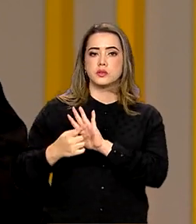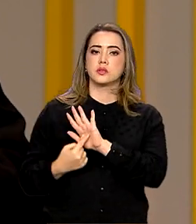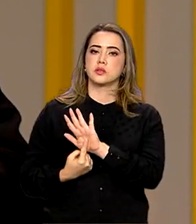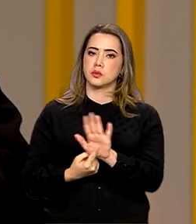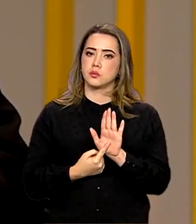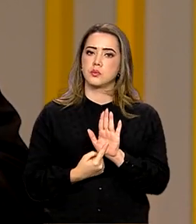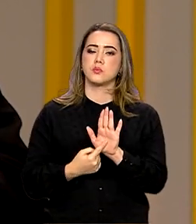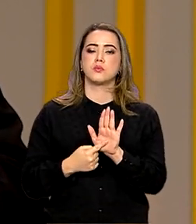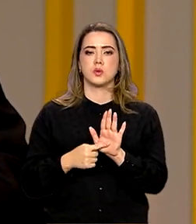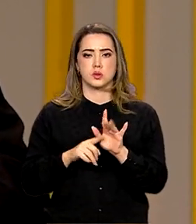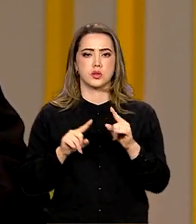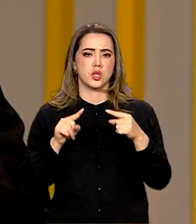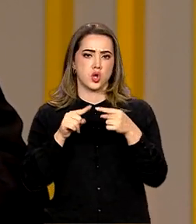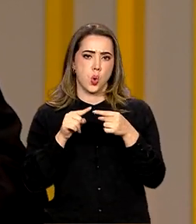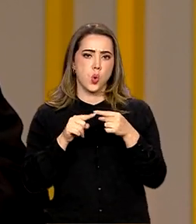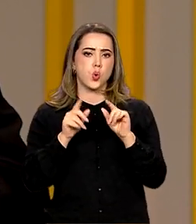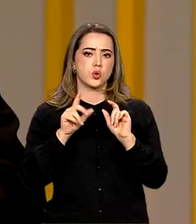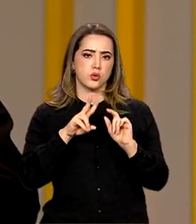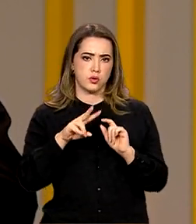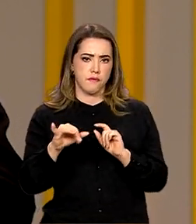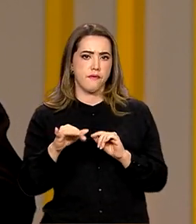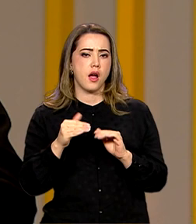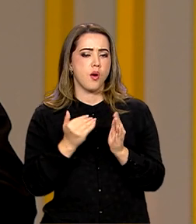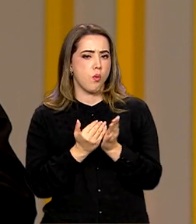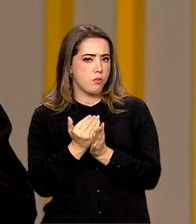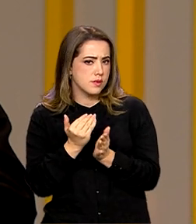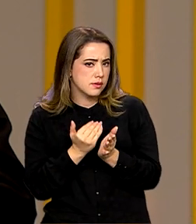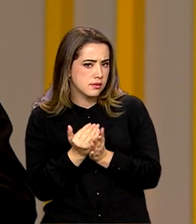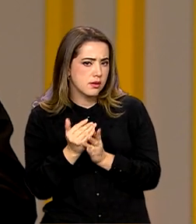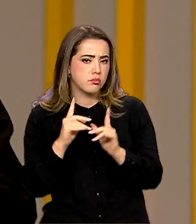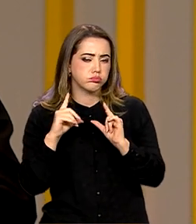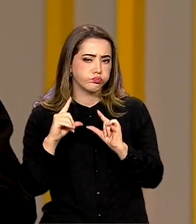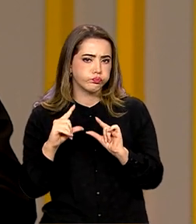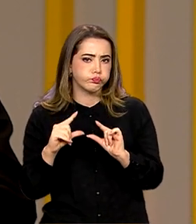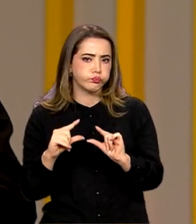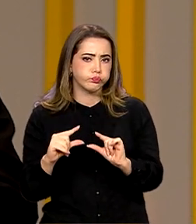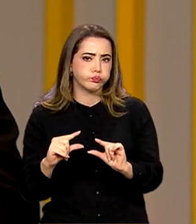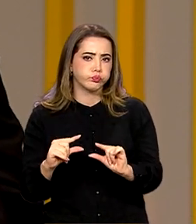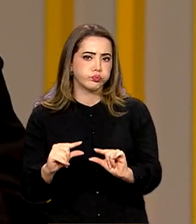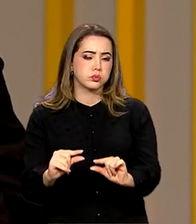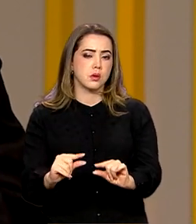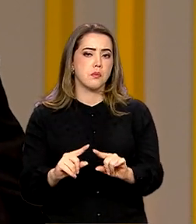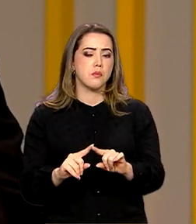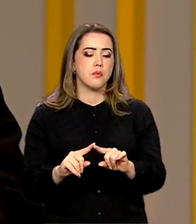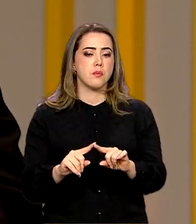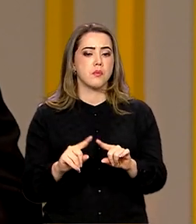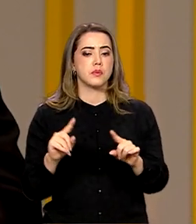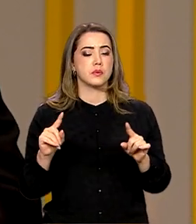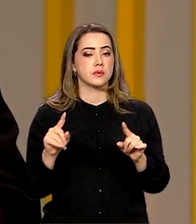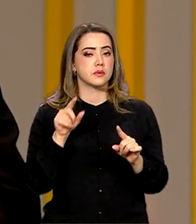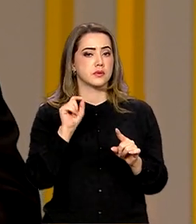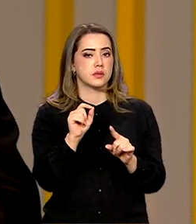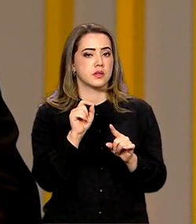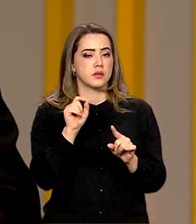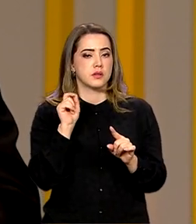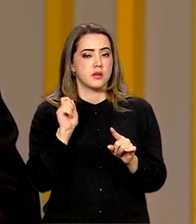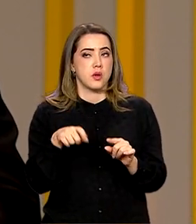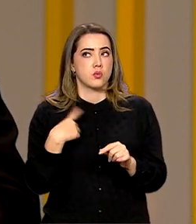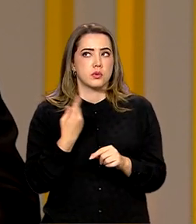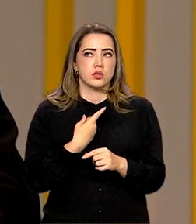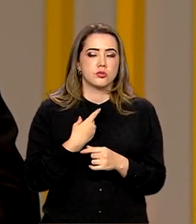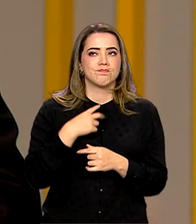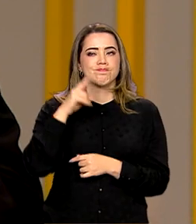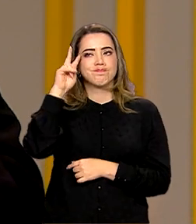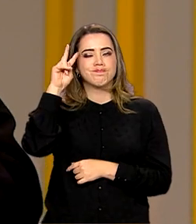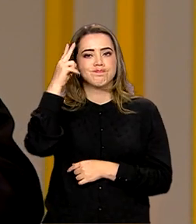nesse sentido, né, de que vai iniciar uma redução da taxa de juros. O que a gente se pergunta